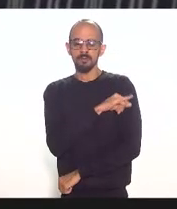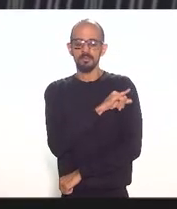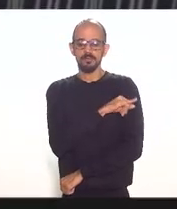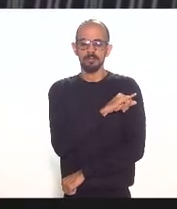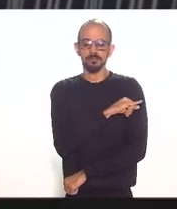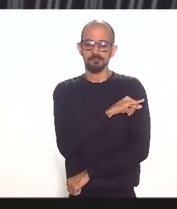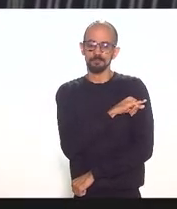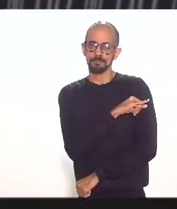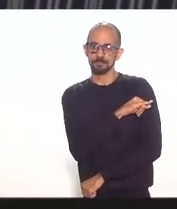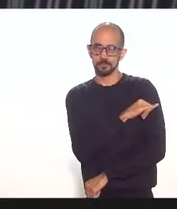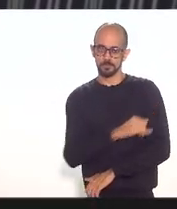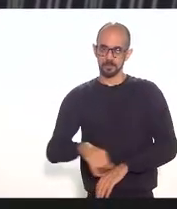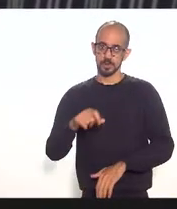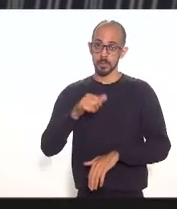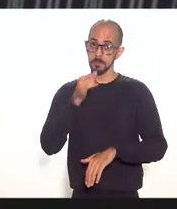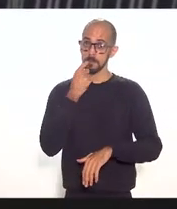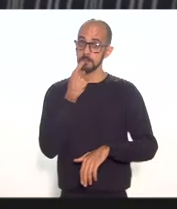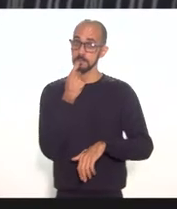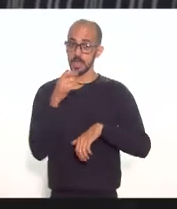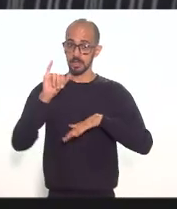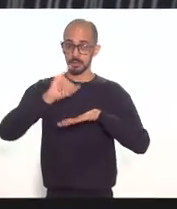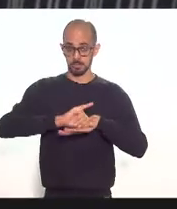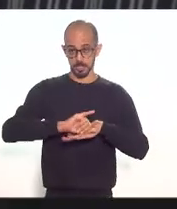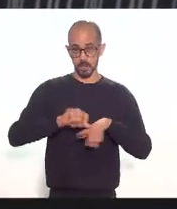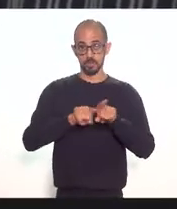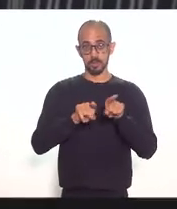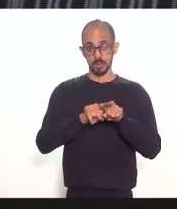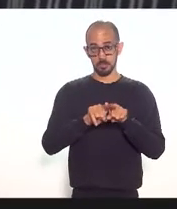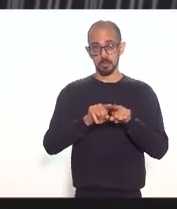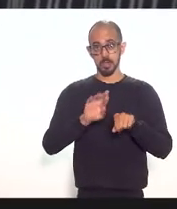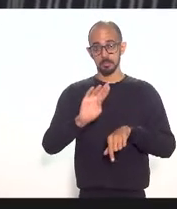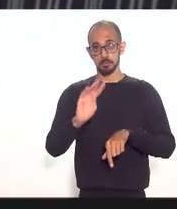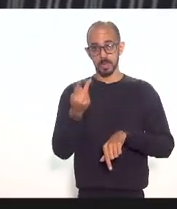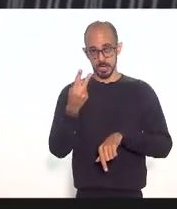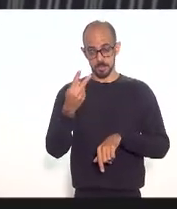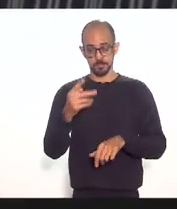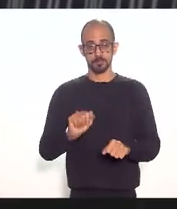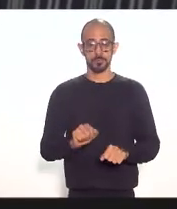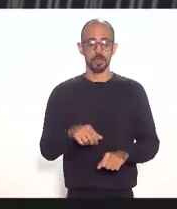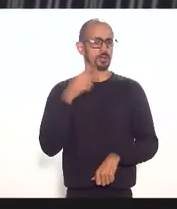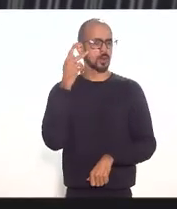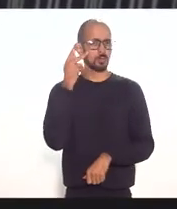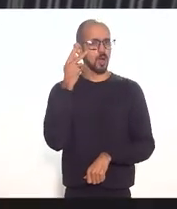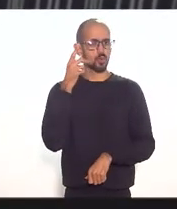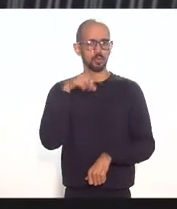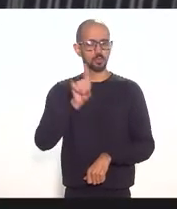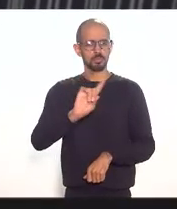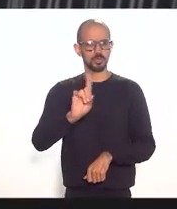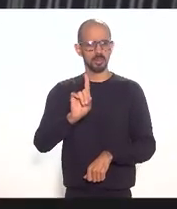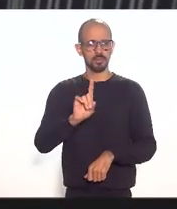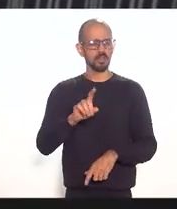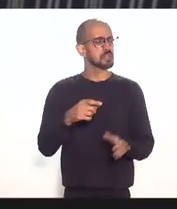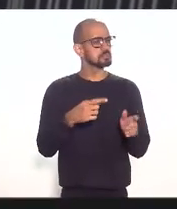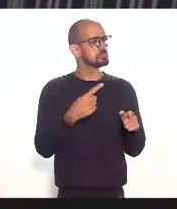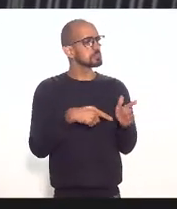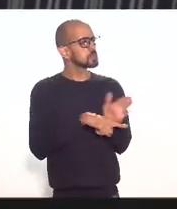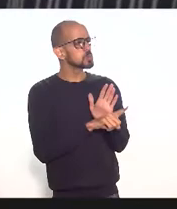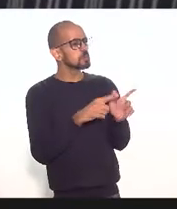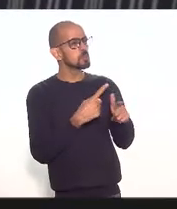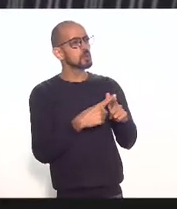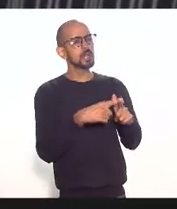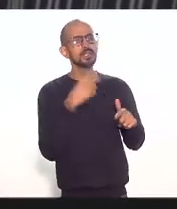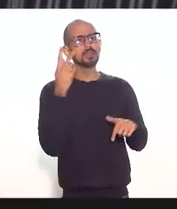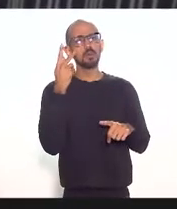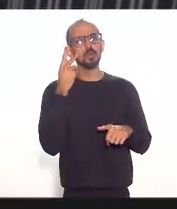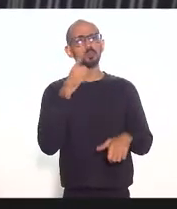metropolitanos no Rio e em Belo Horizonte e São Paulo não precisava disso por que São Paulo não precisava disso? porque a economia